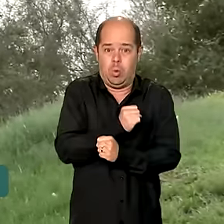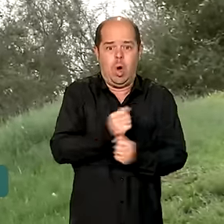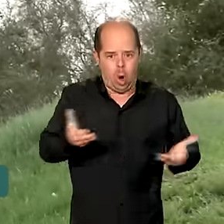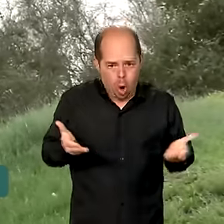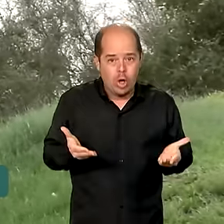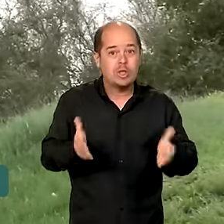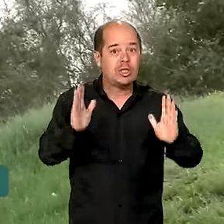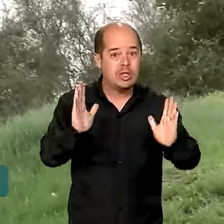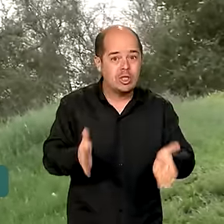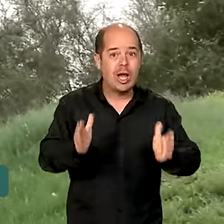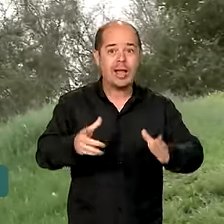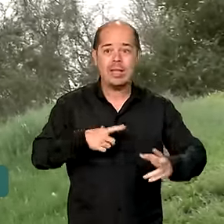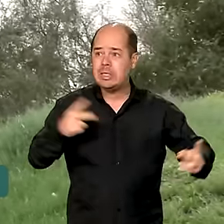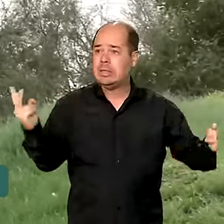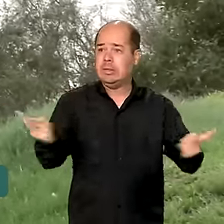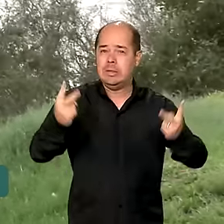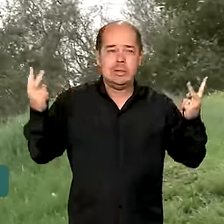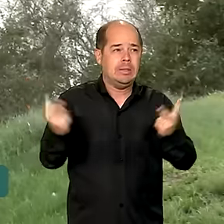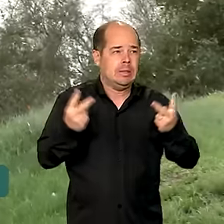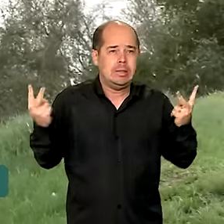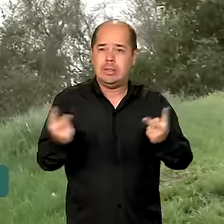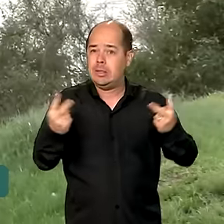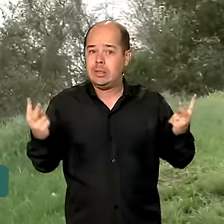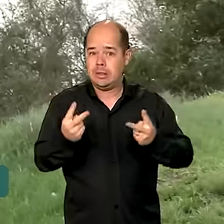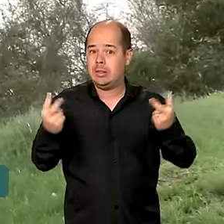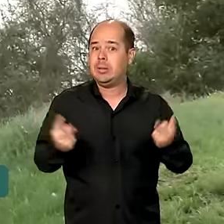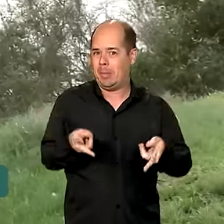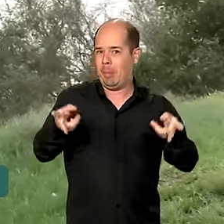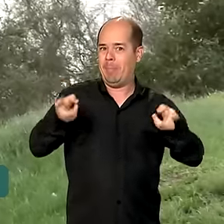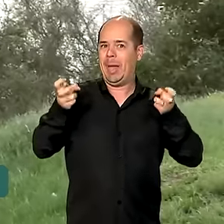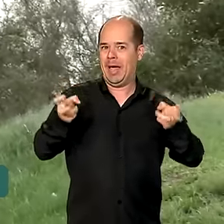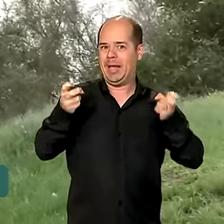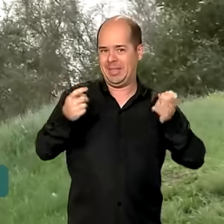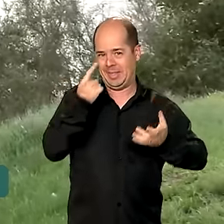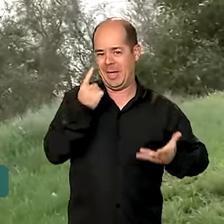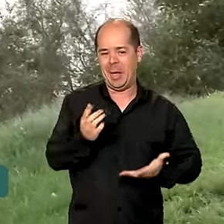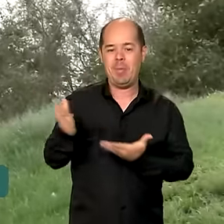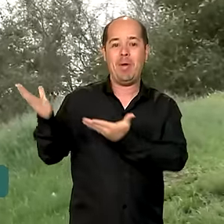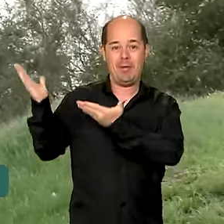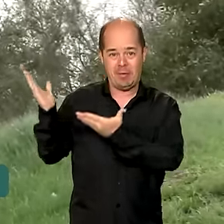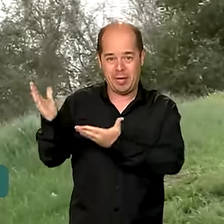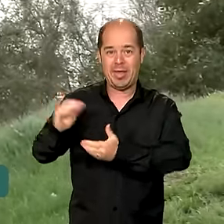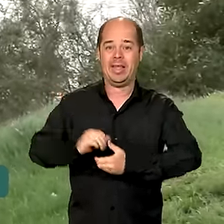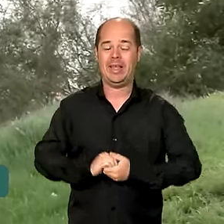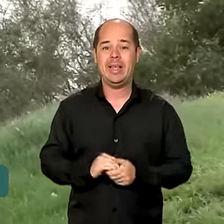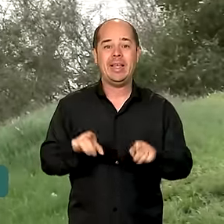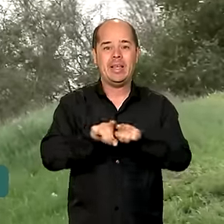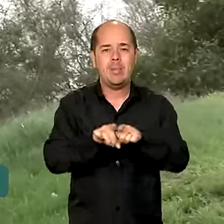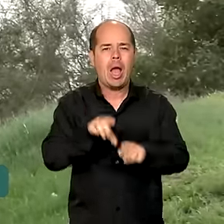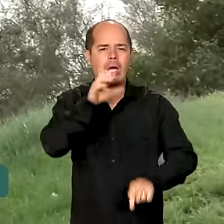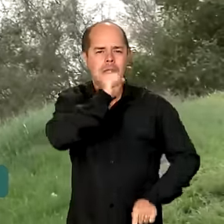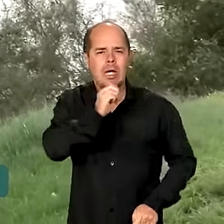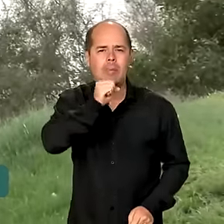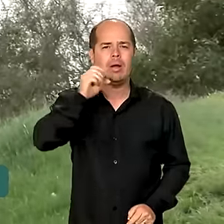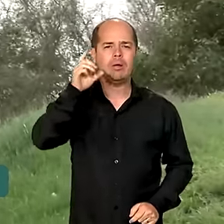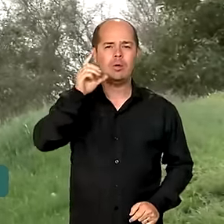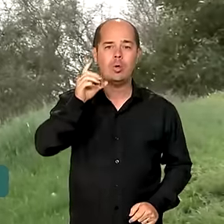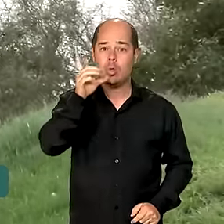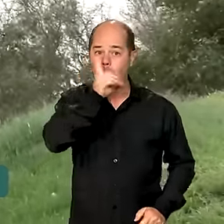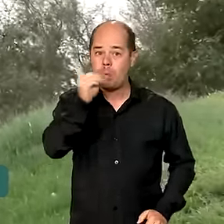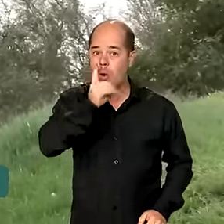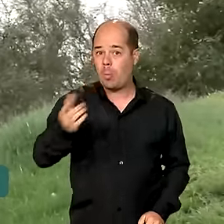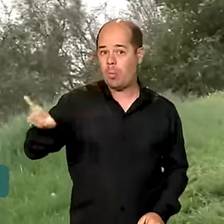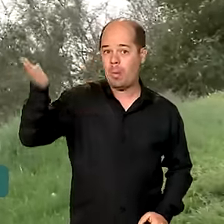muito vento aqui em Porto Alegre, como vocês podem perceber. E no final de semana a chuva não deu trégua.